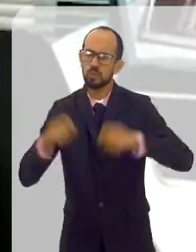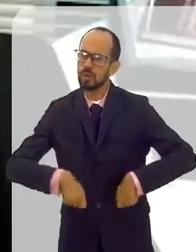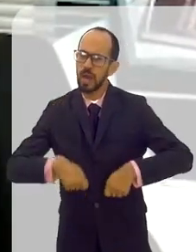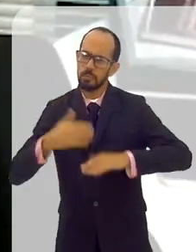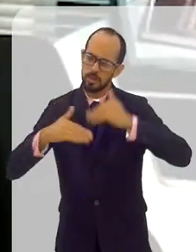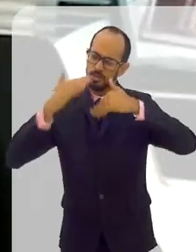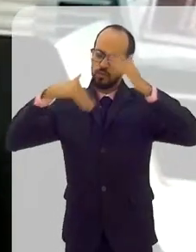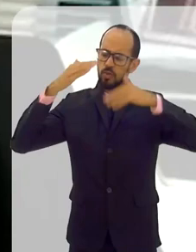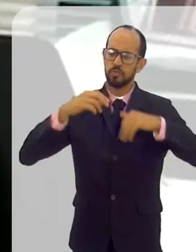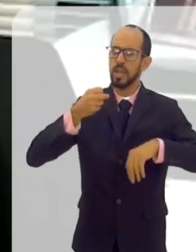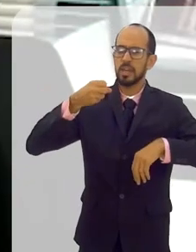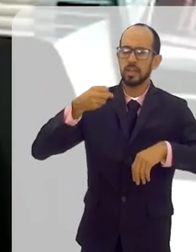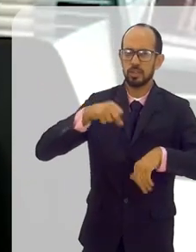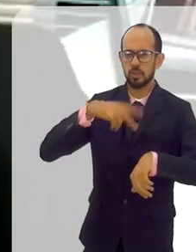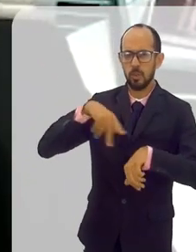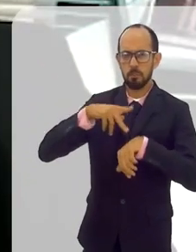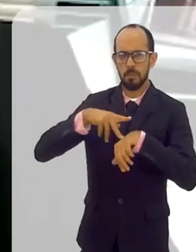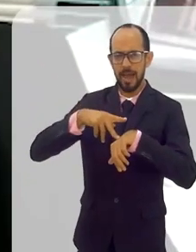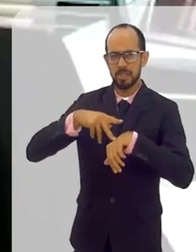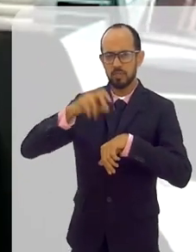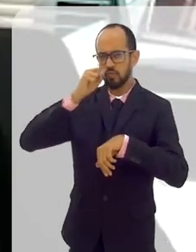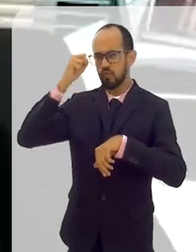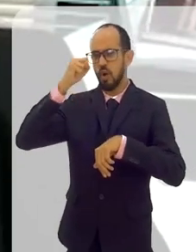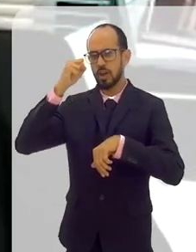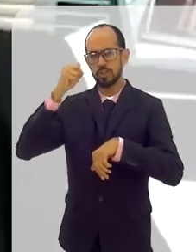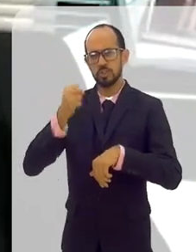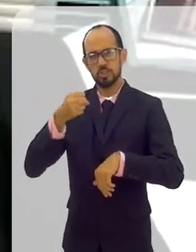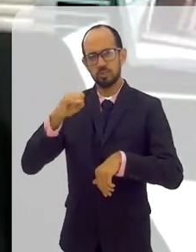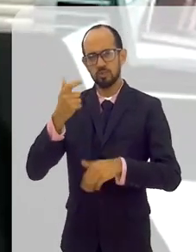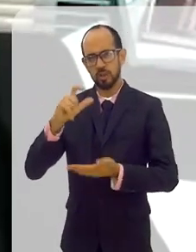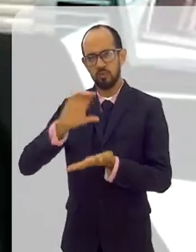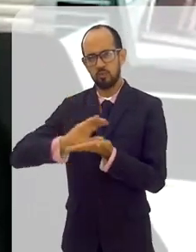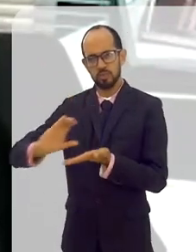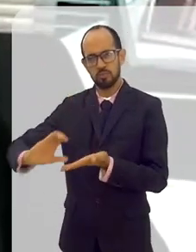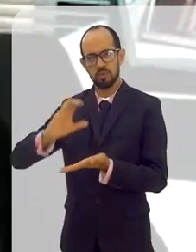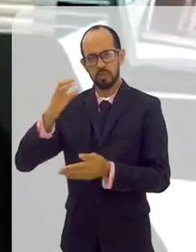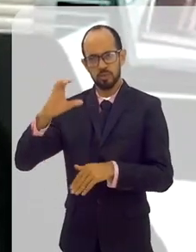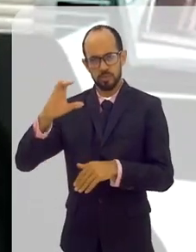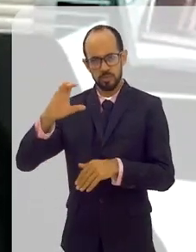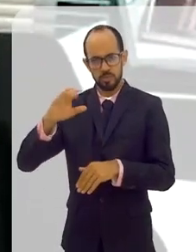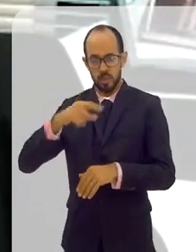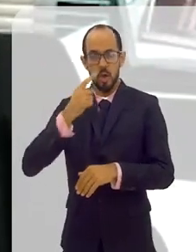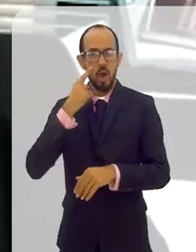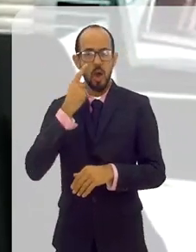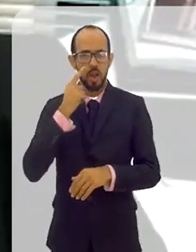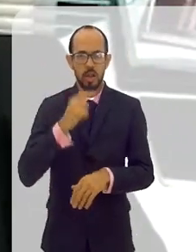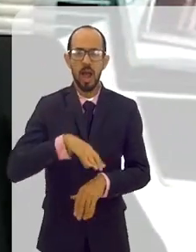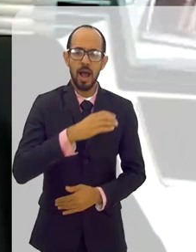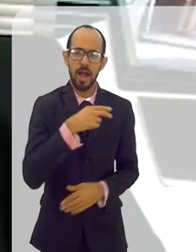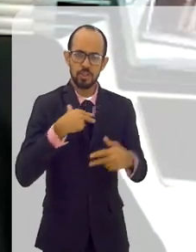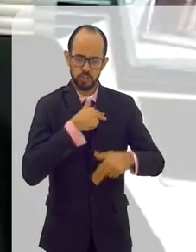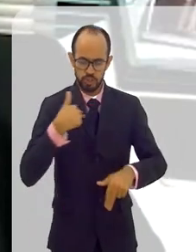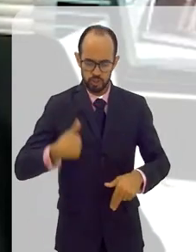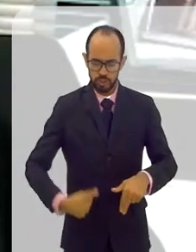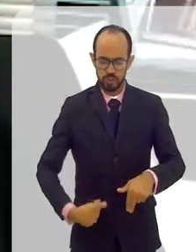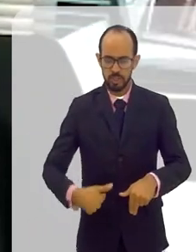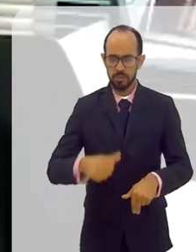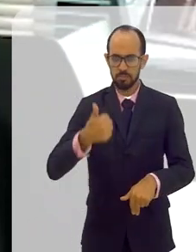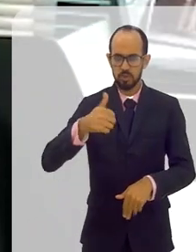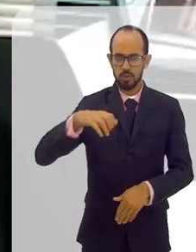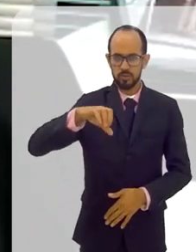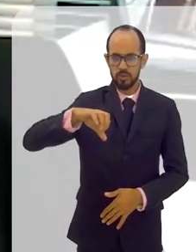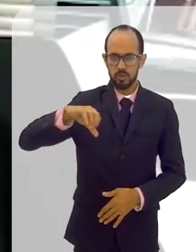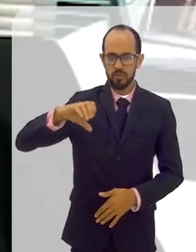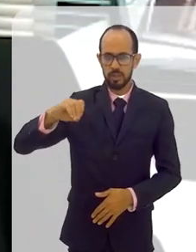investimento em ciência e tecnologia e educação. E nós temos exemplos recentes. A China, em 1990, era como o